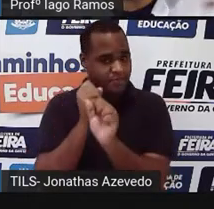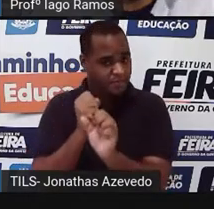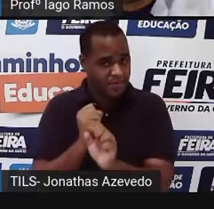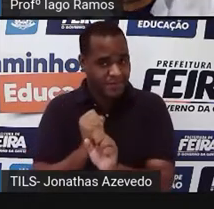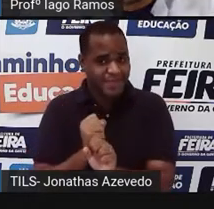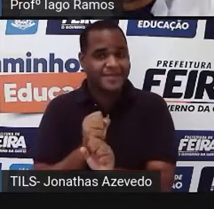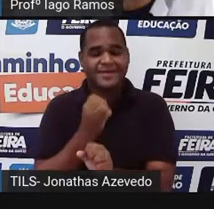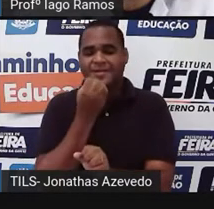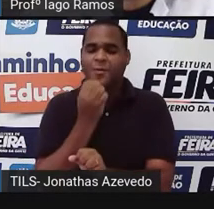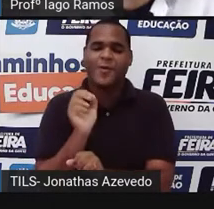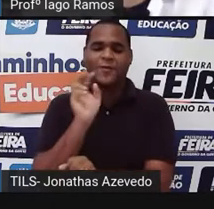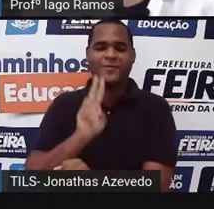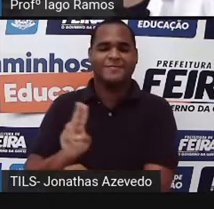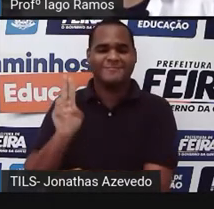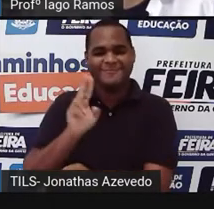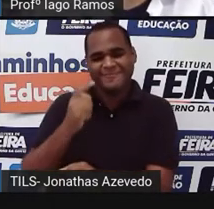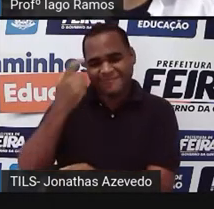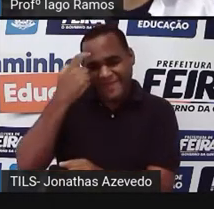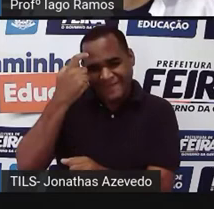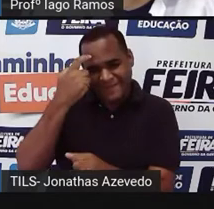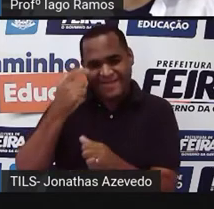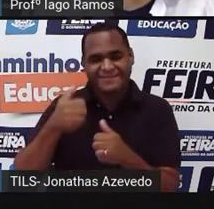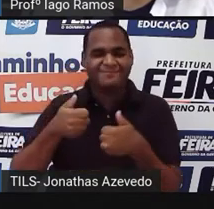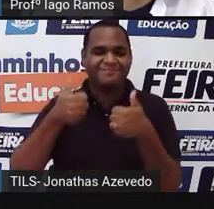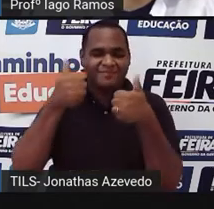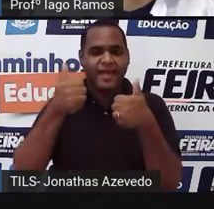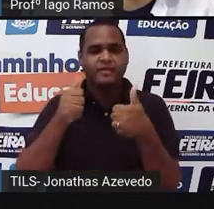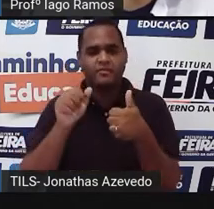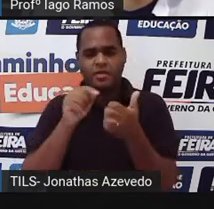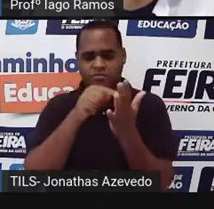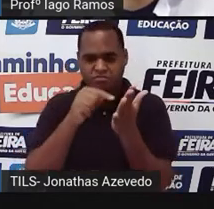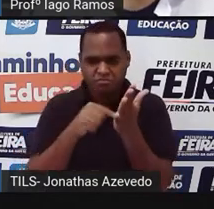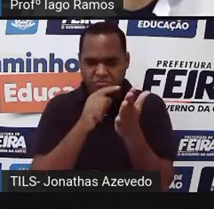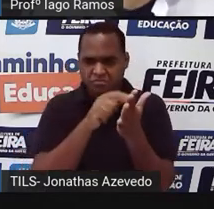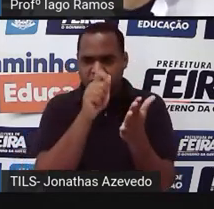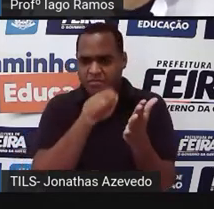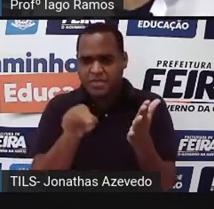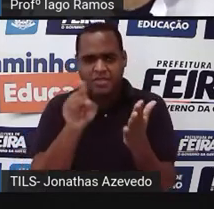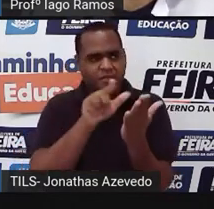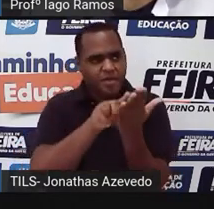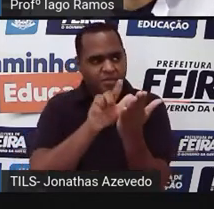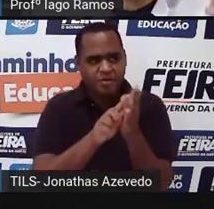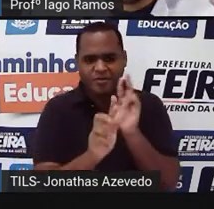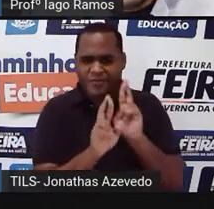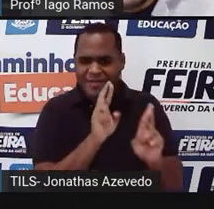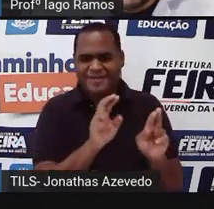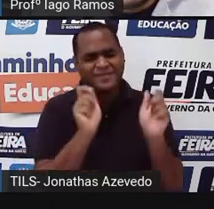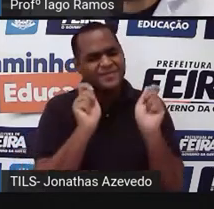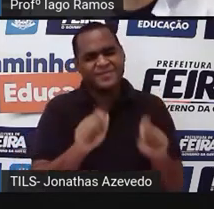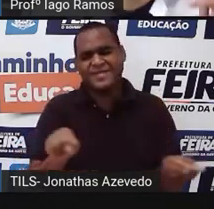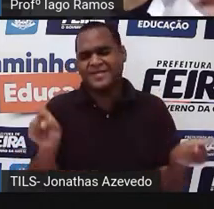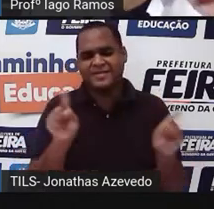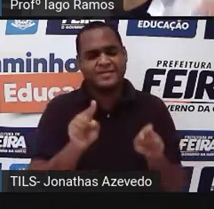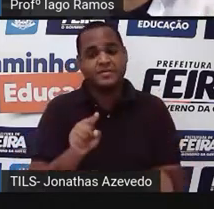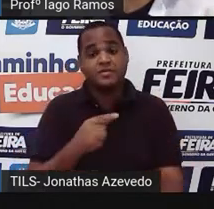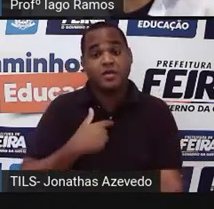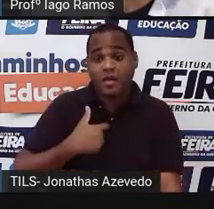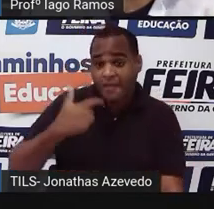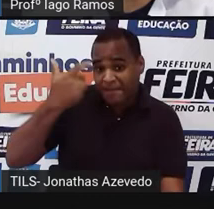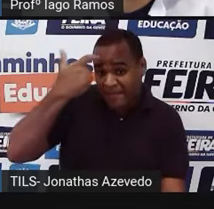a sua mente, sem a necessidade de calculadora ou rascunho no papel, tá bom? Então, mentalmente,